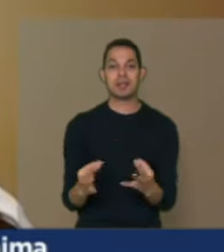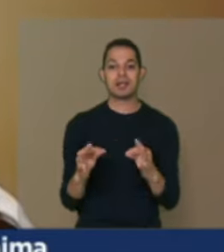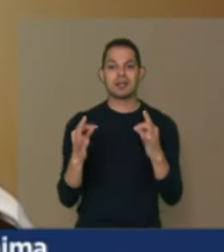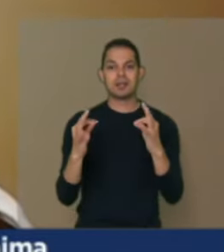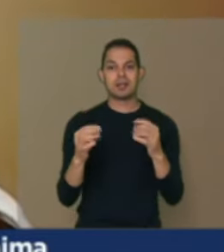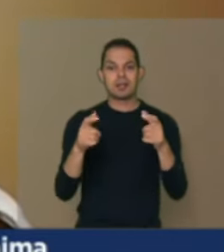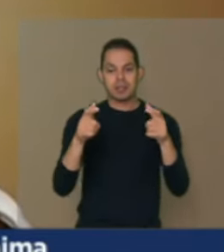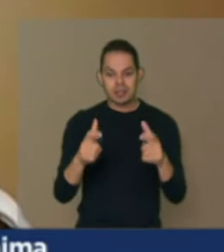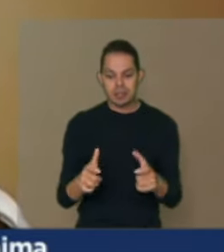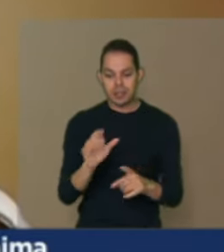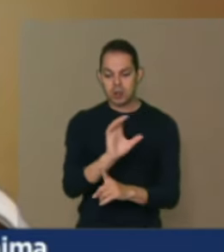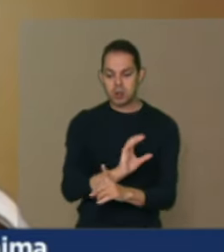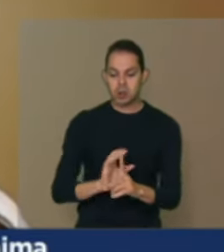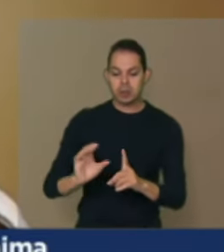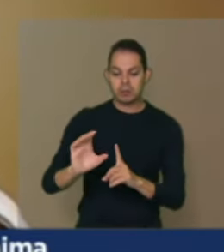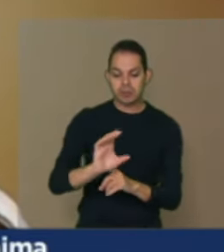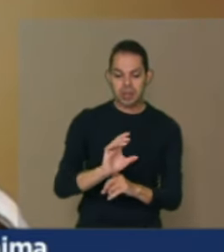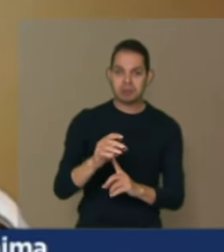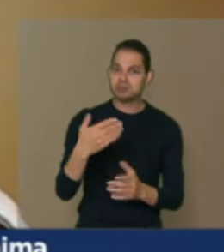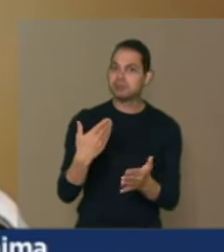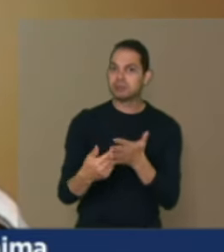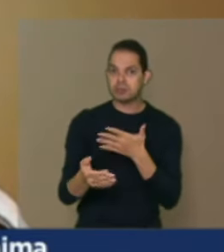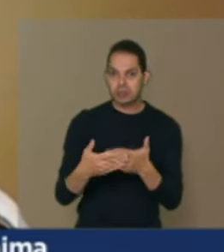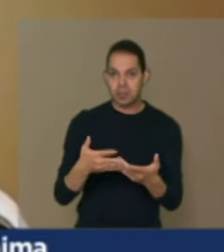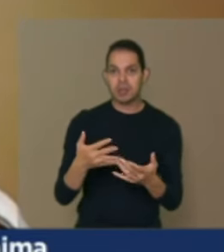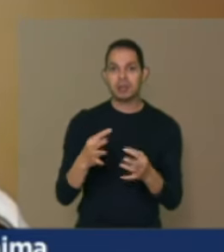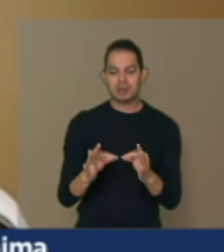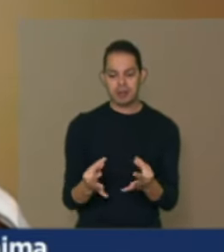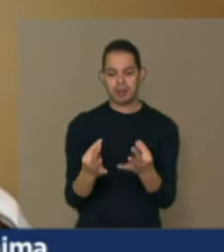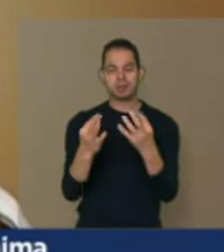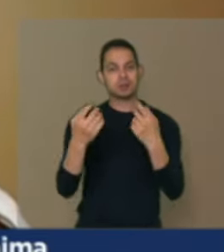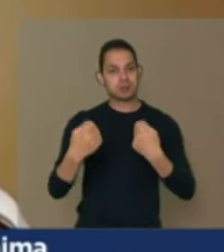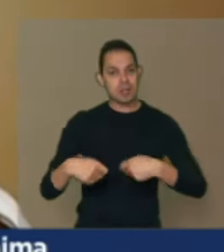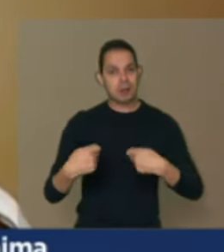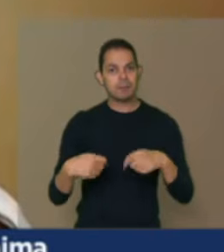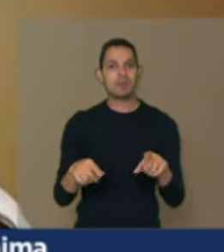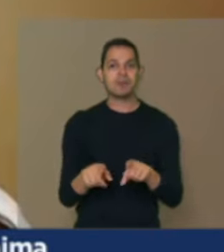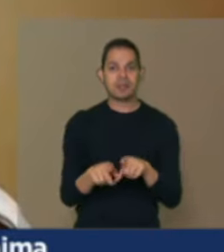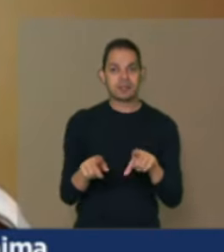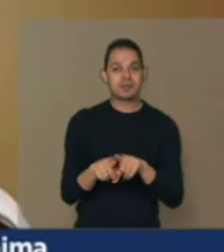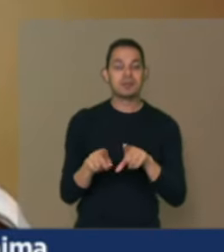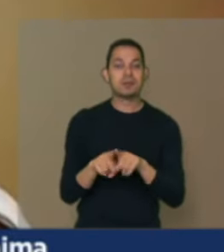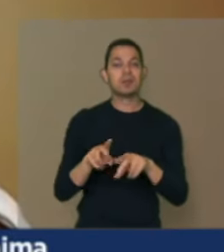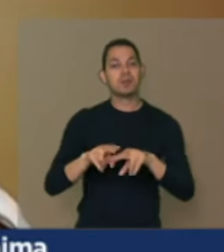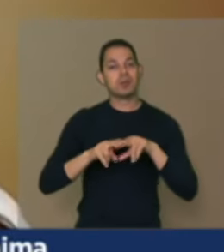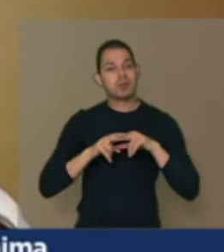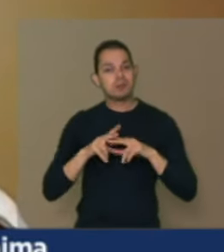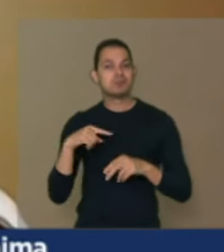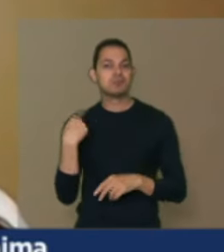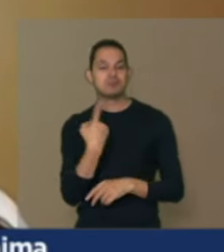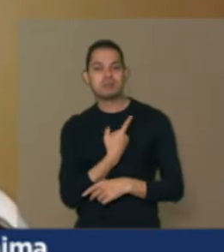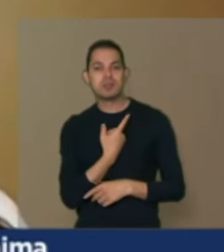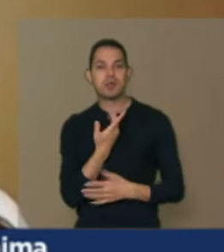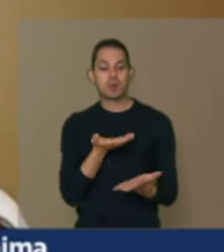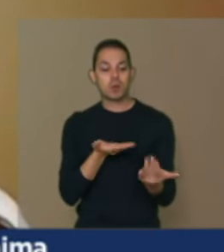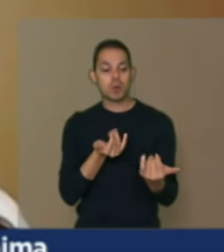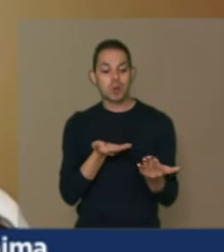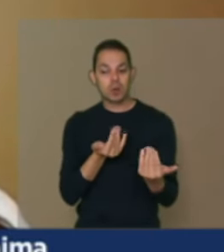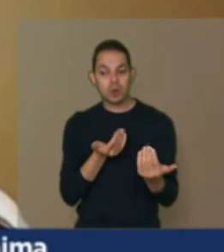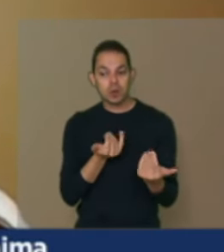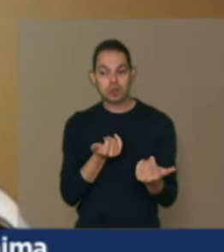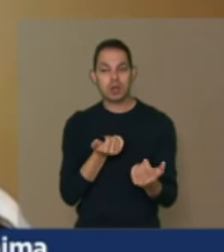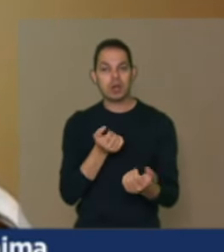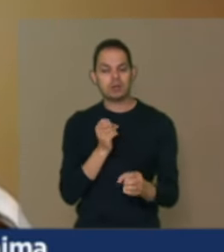comunidades que a gente não vai usar das tecnologias para isso a gente deve também envolver a questão dos jovens o ensino